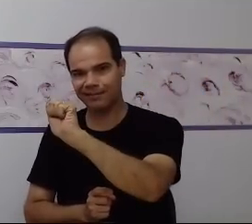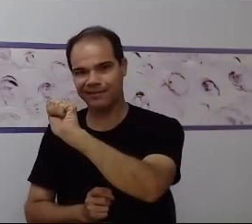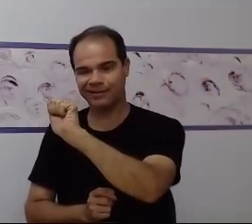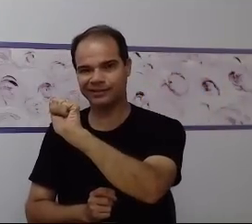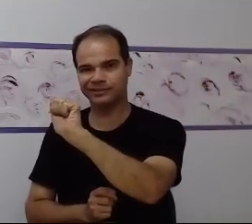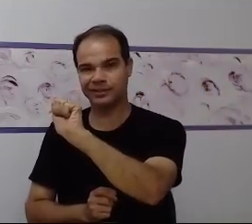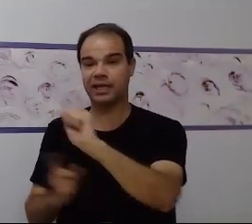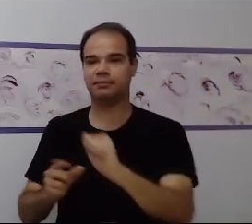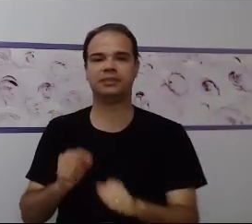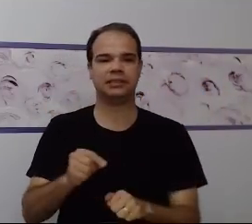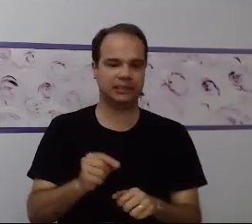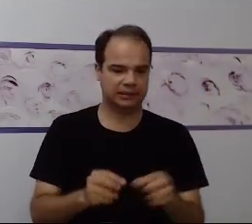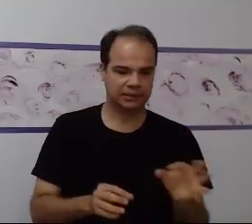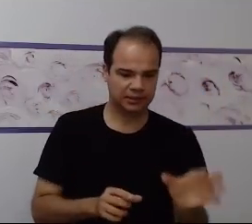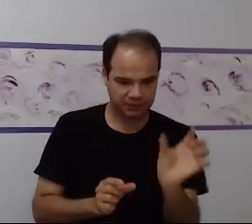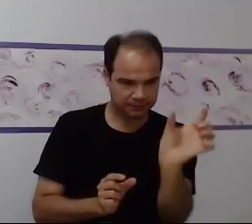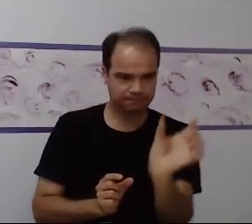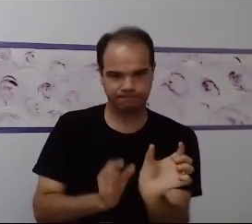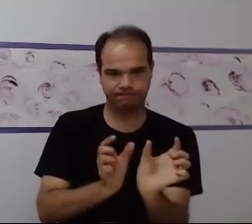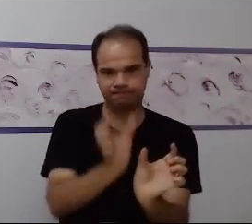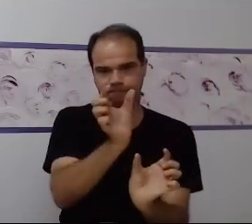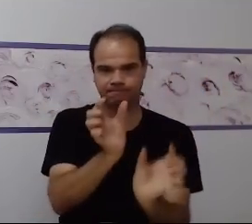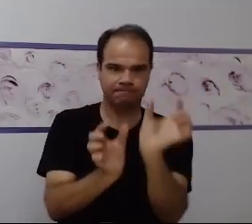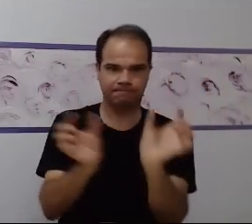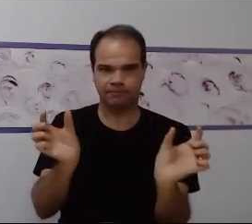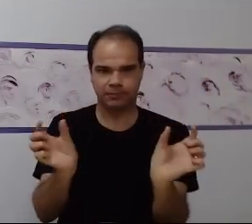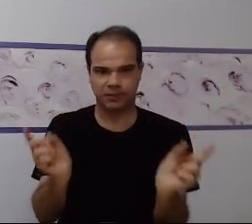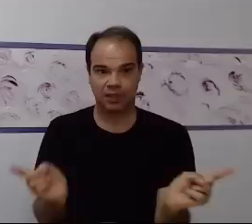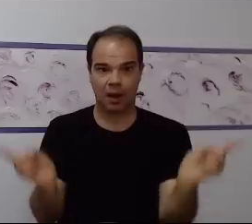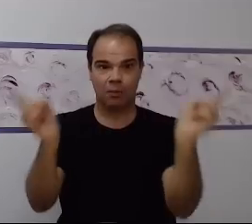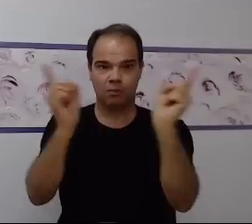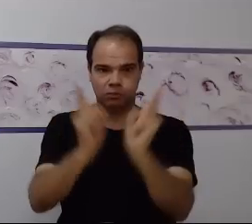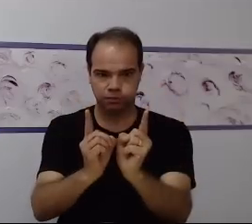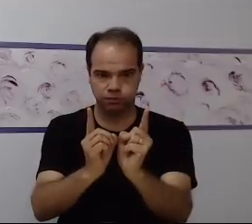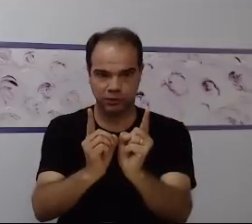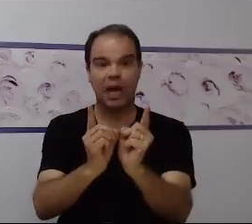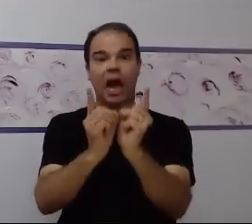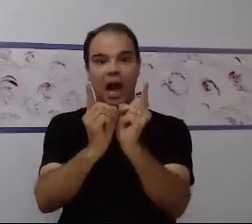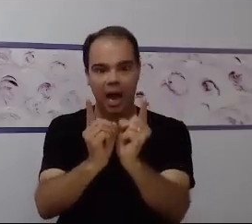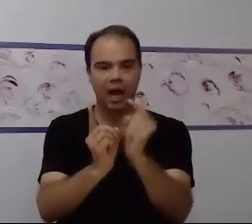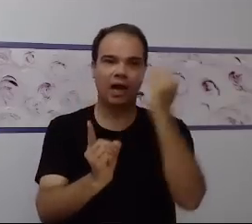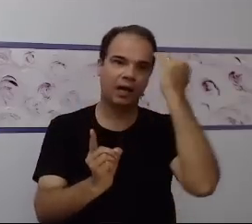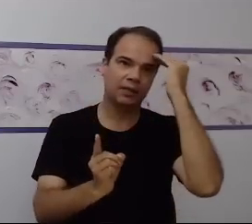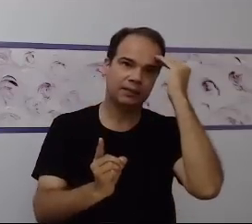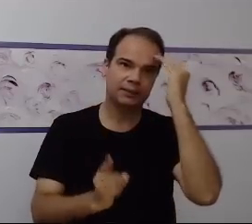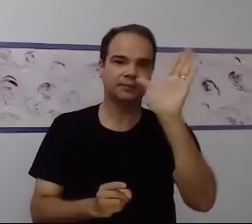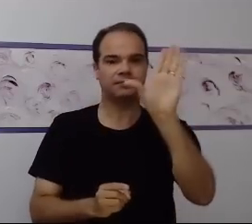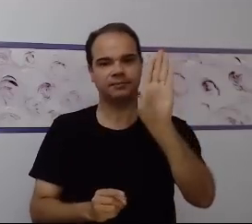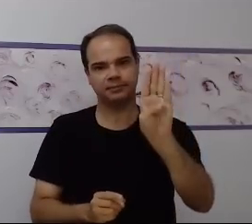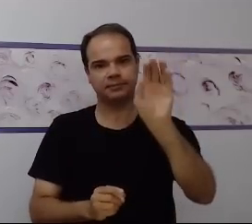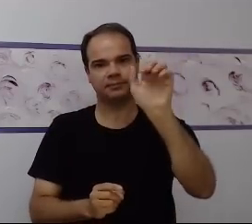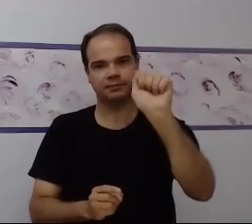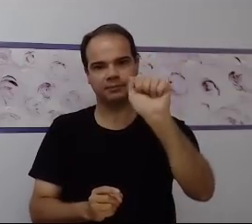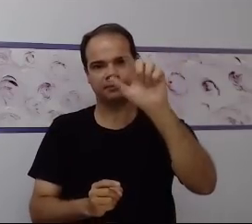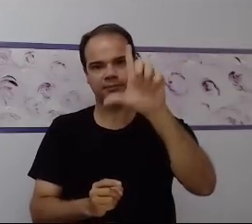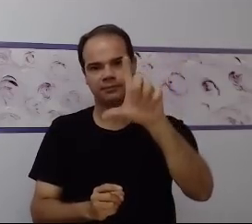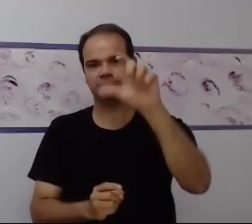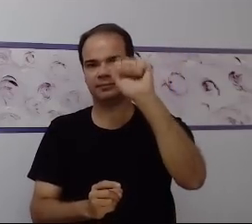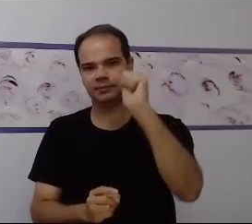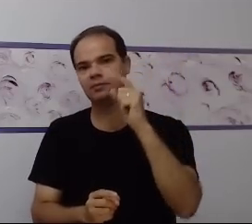letras para poder contextualizar, conceituar o significado dela, para daí chegar a